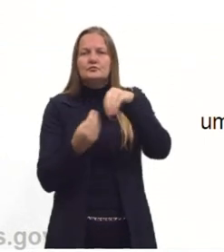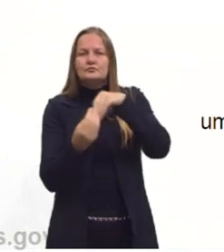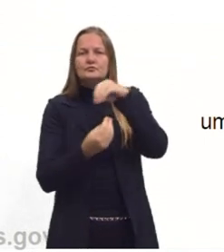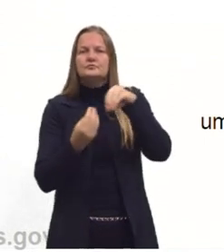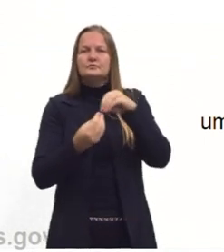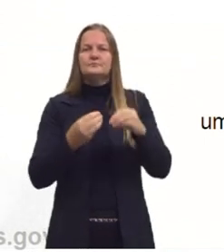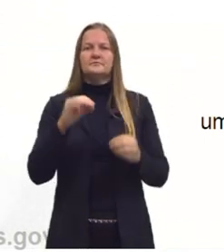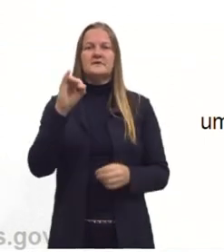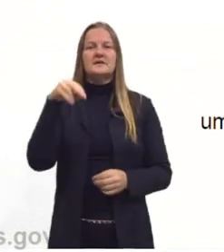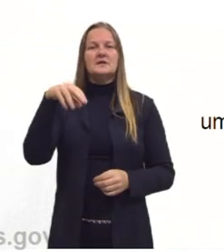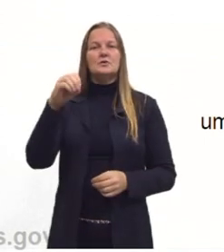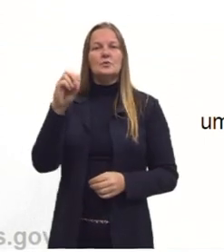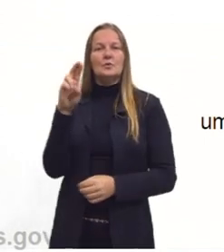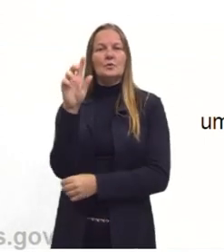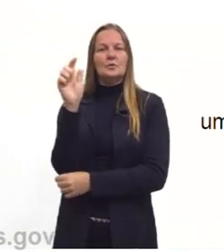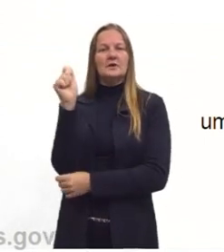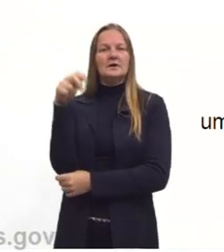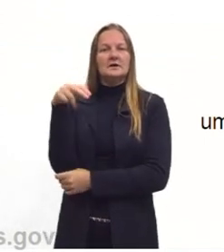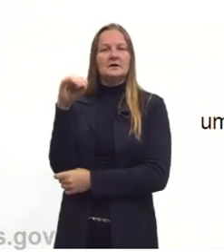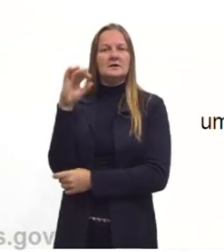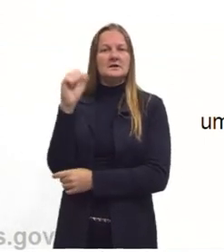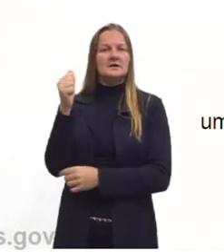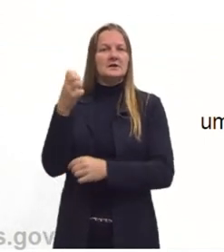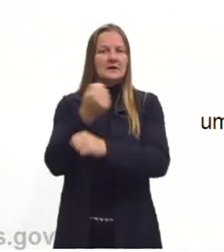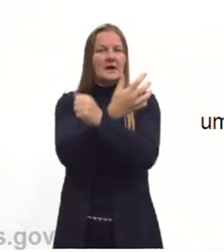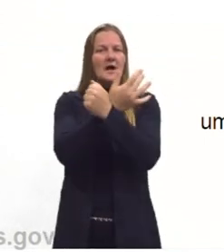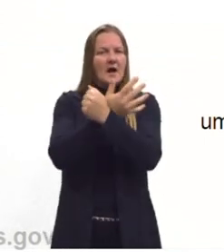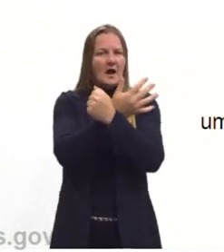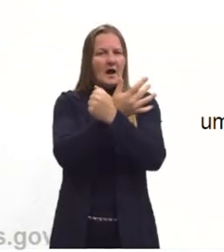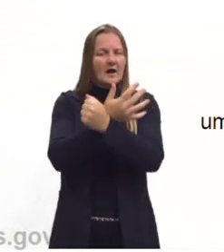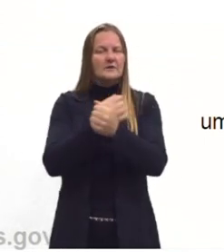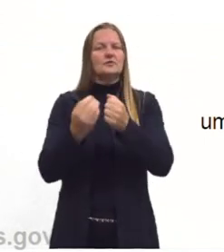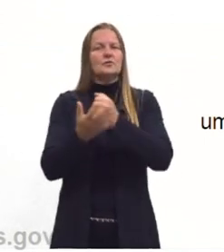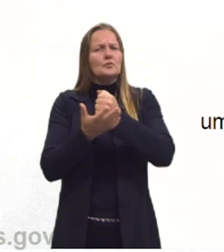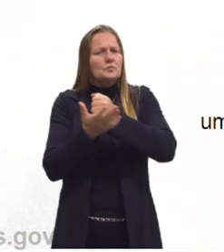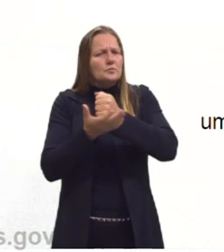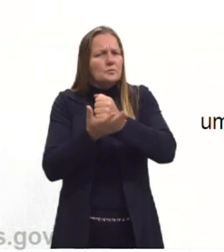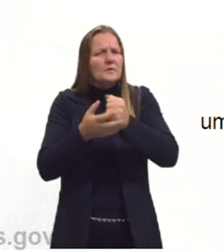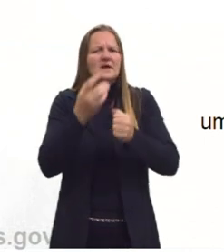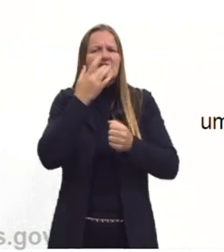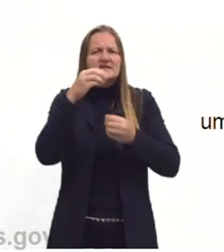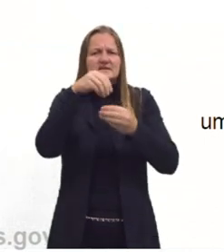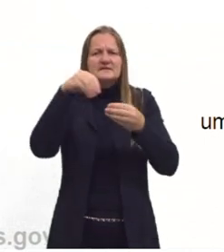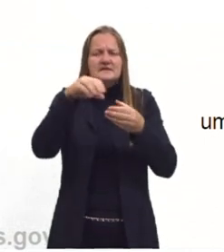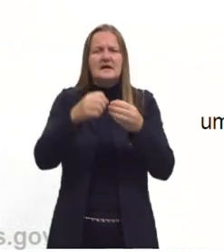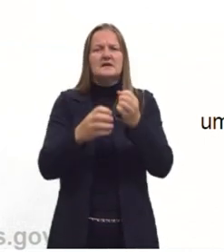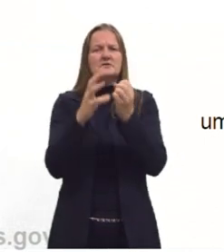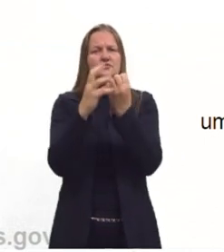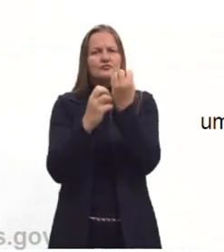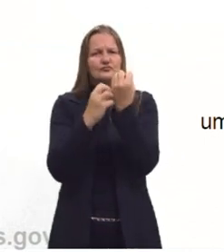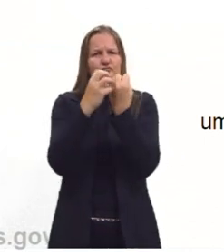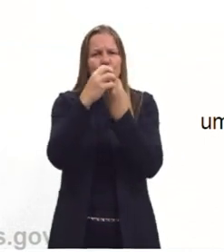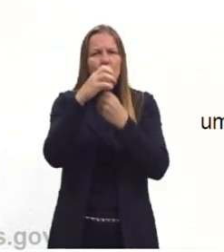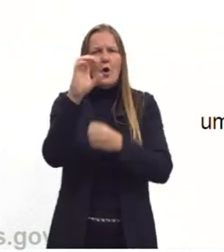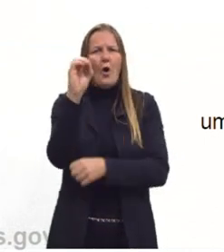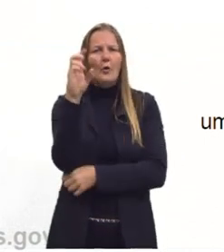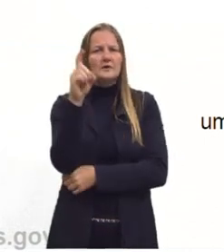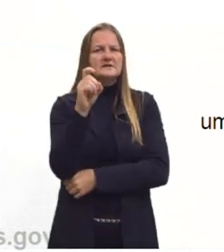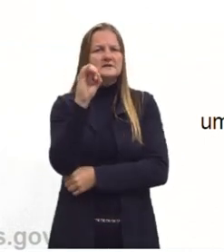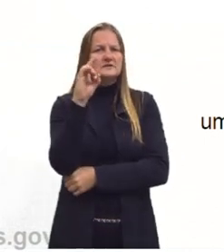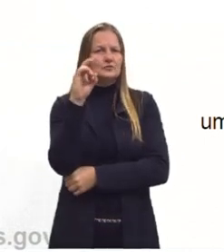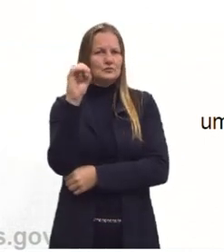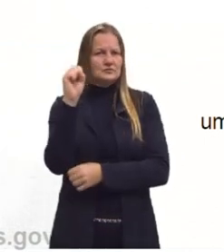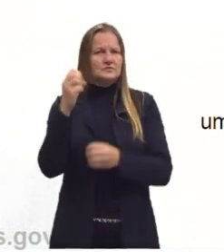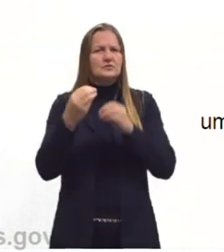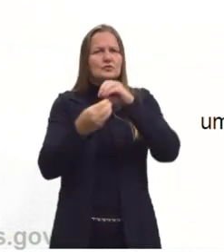são aquelas substâncias que nós já vimos, os ácidos, as bases, os sais e os óxidos, estão juntos